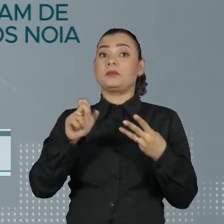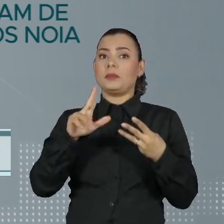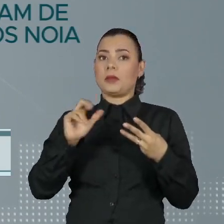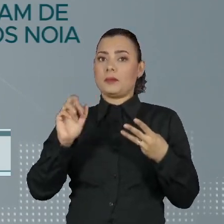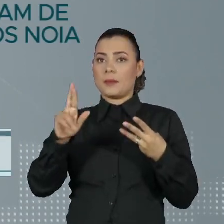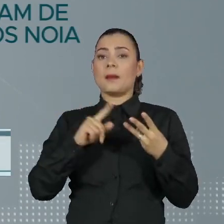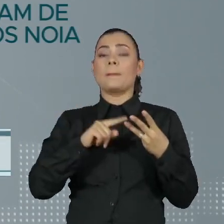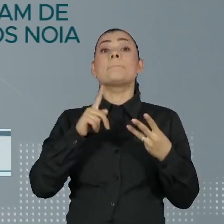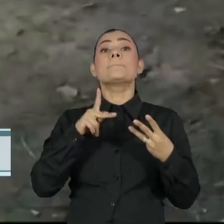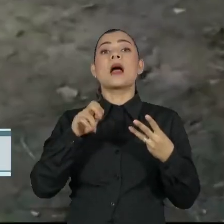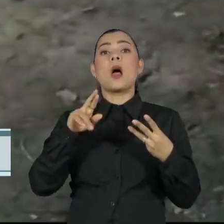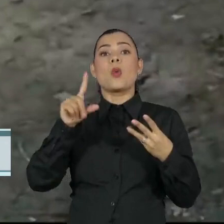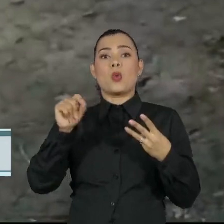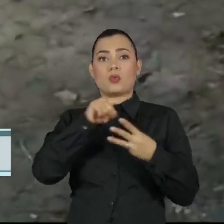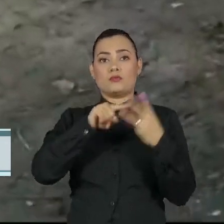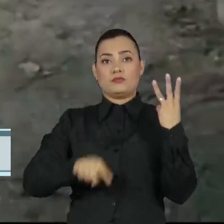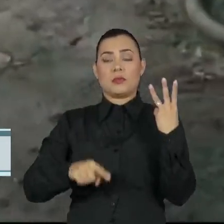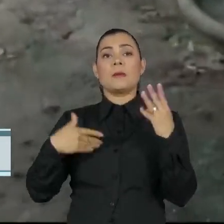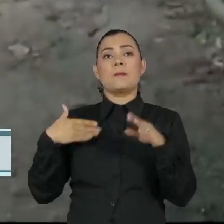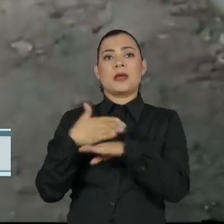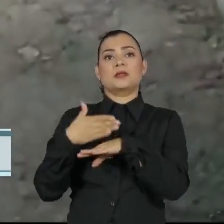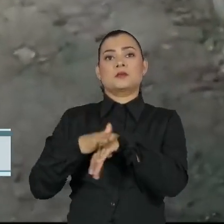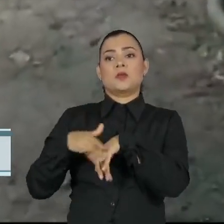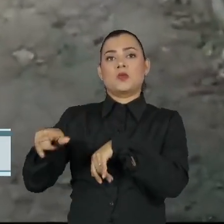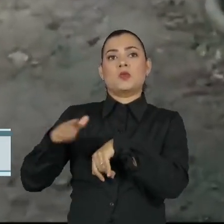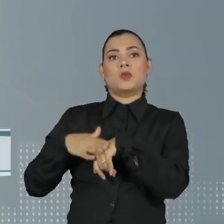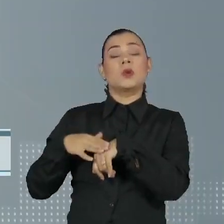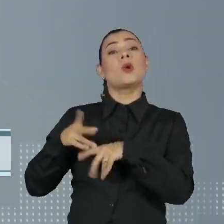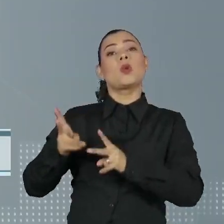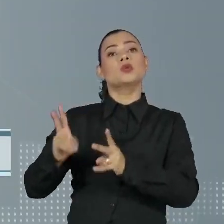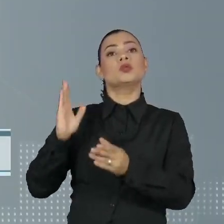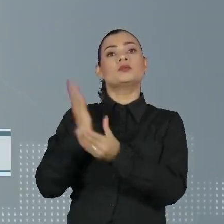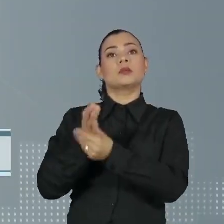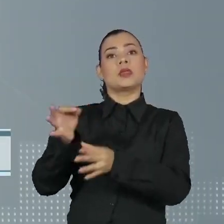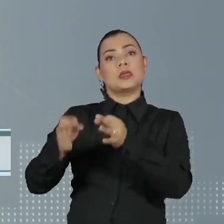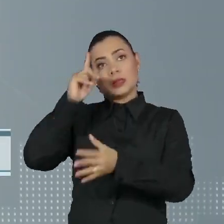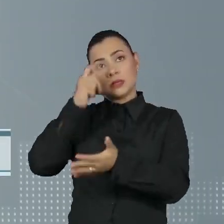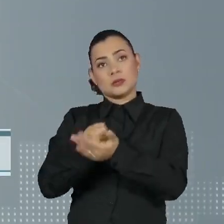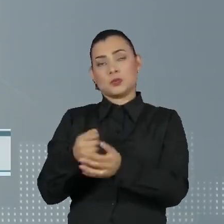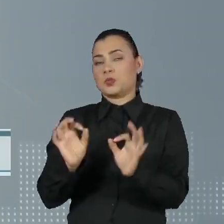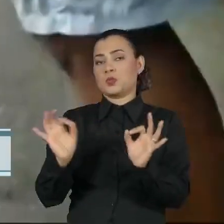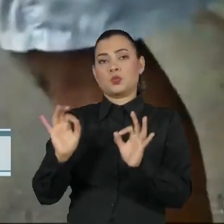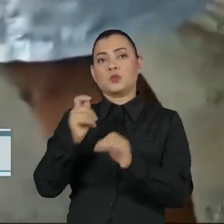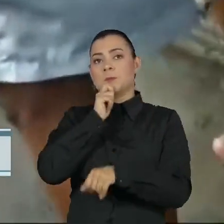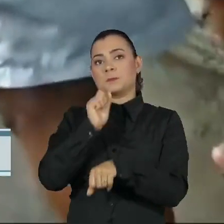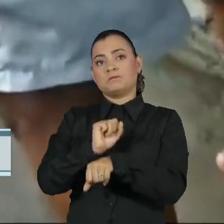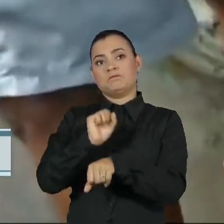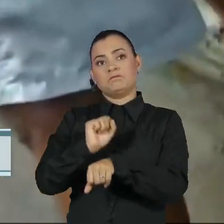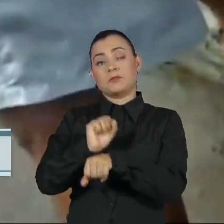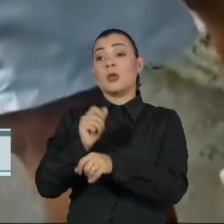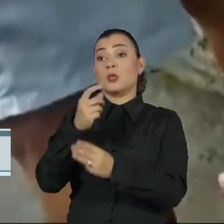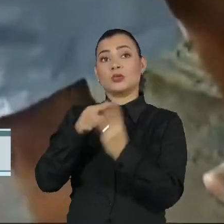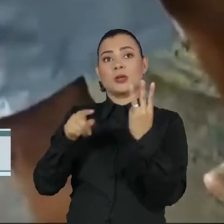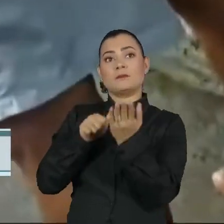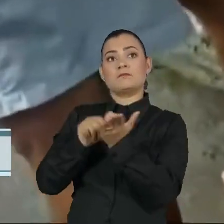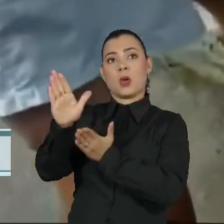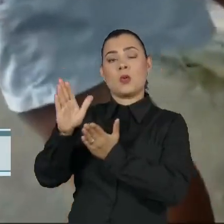Paulo Rodolfo Lima Nascimento, envolvidos na ação, continua sem data para acontecer. Os três foram demitidos em agosto deste ano.